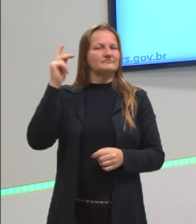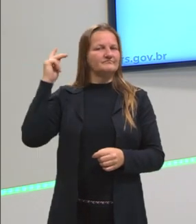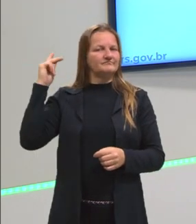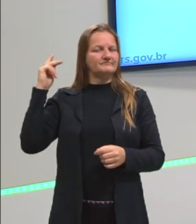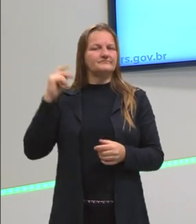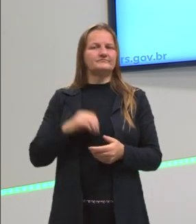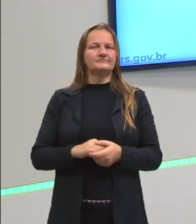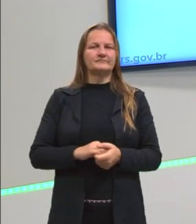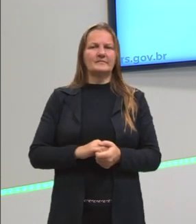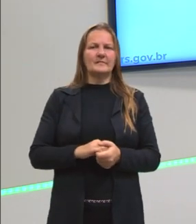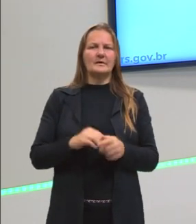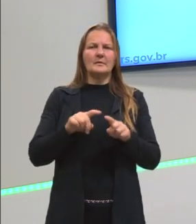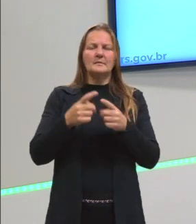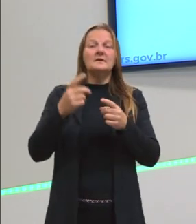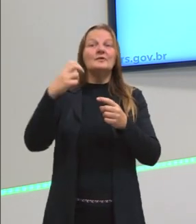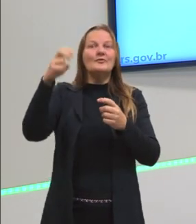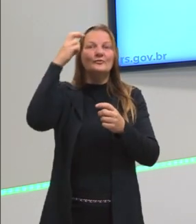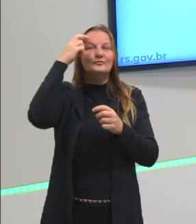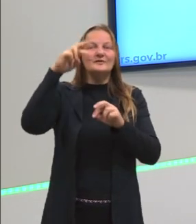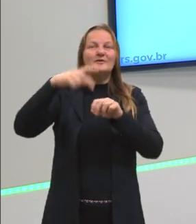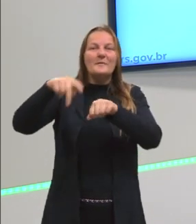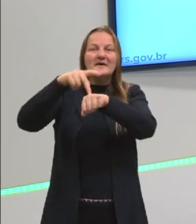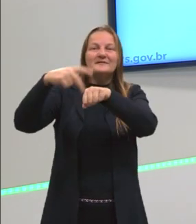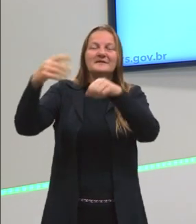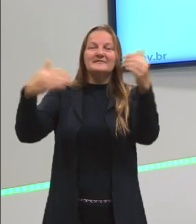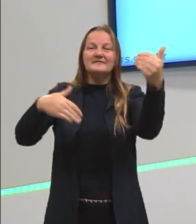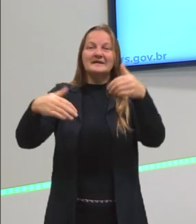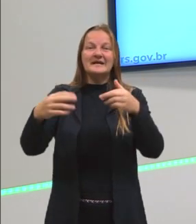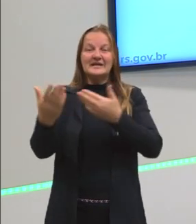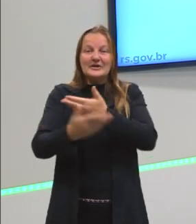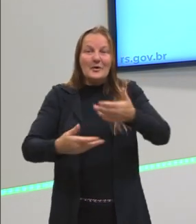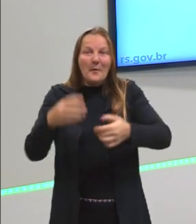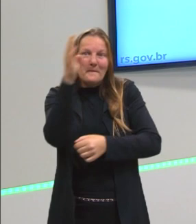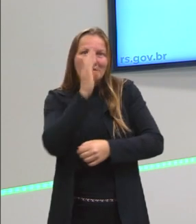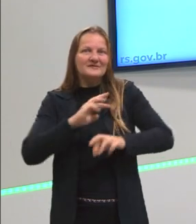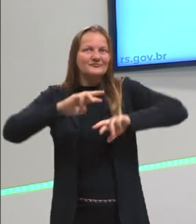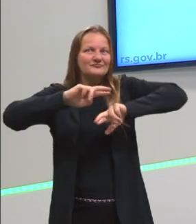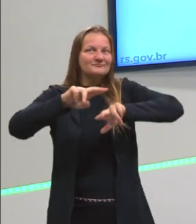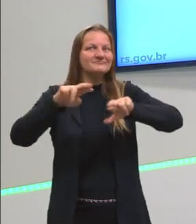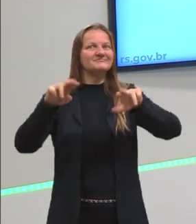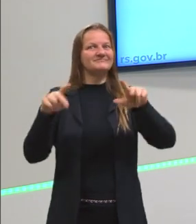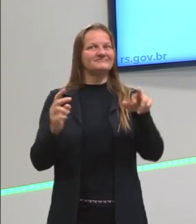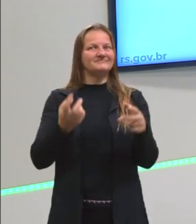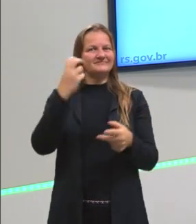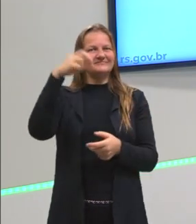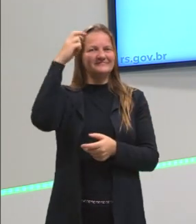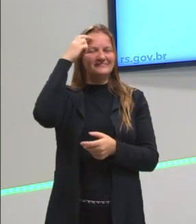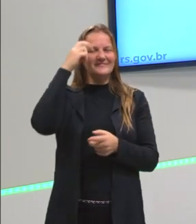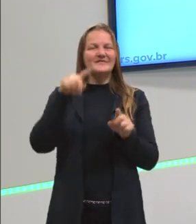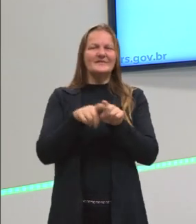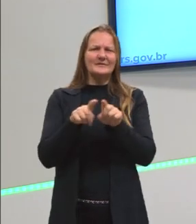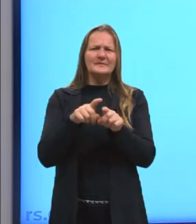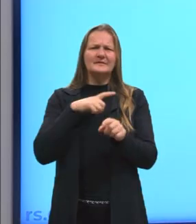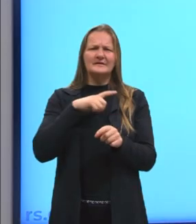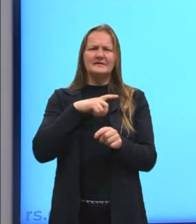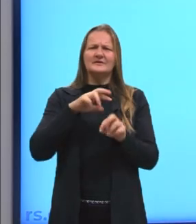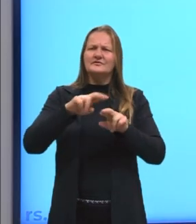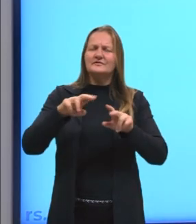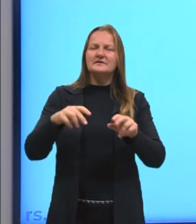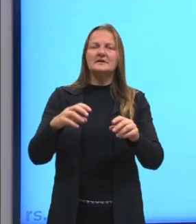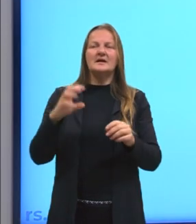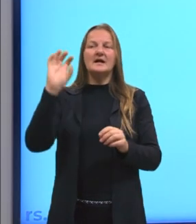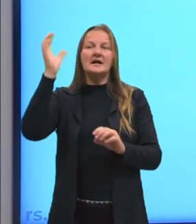para cá irão trazer as suas culturas, então há esse enriquecimento cultural do Brasil. Nós também temos essas diferenças